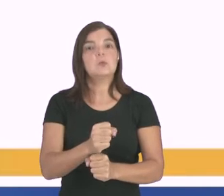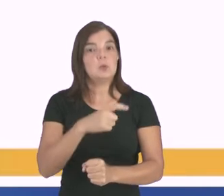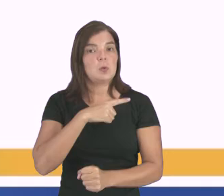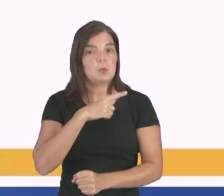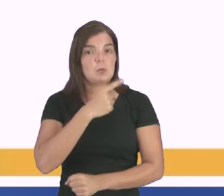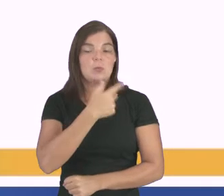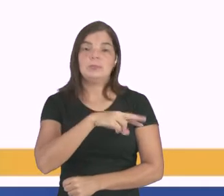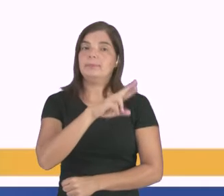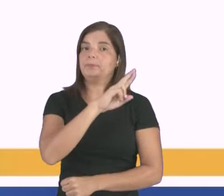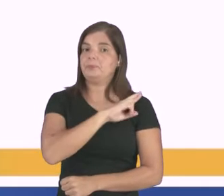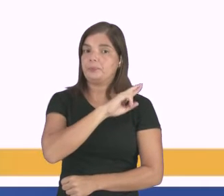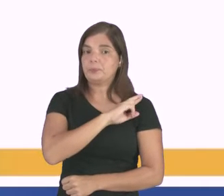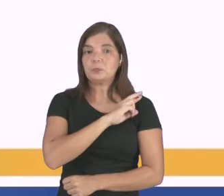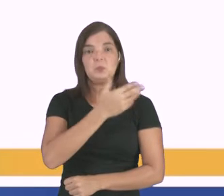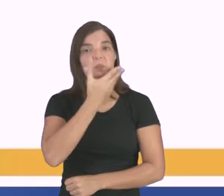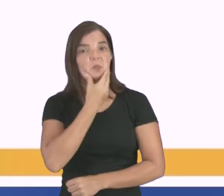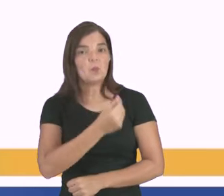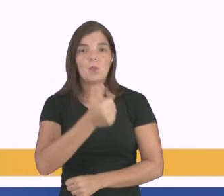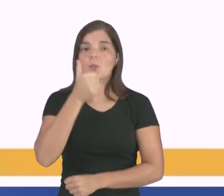pessoa, homem, mulher,